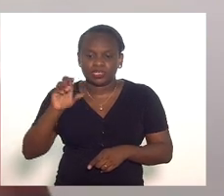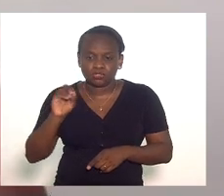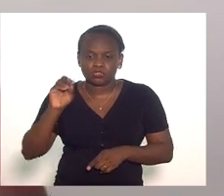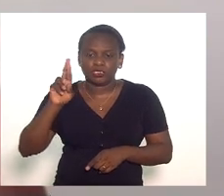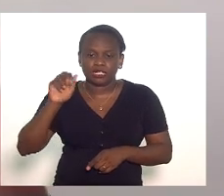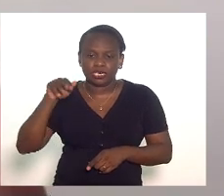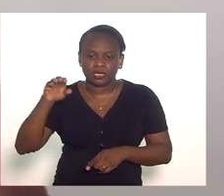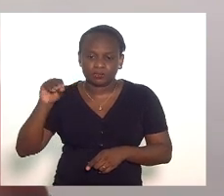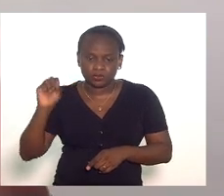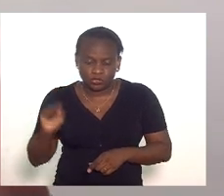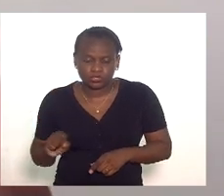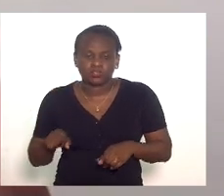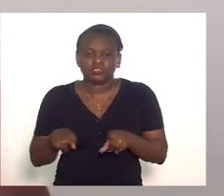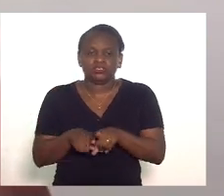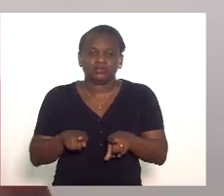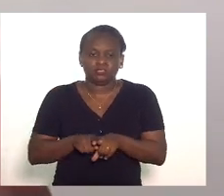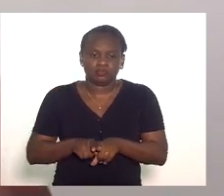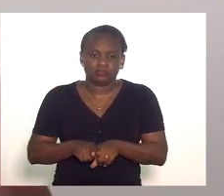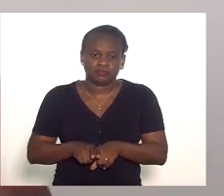aqui